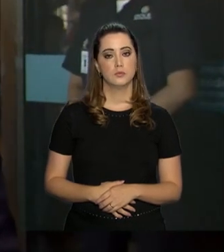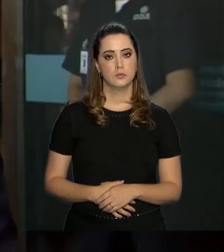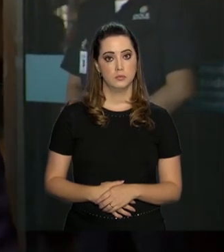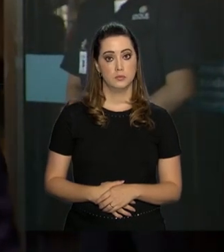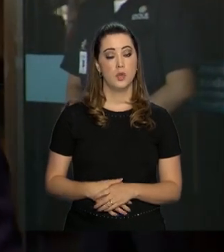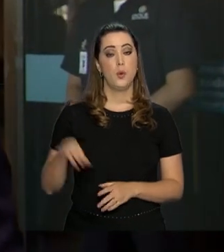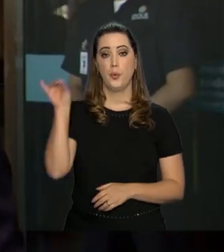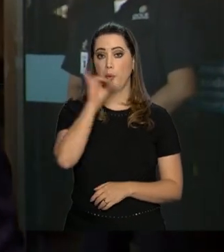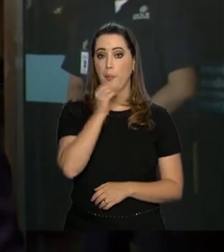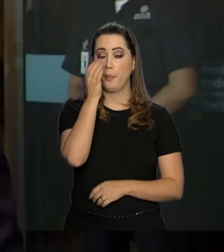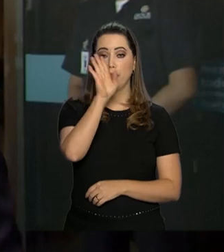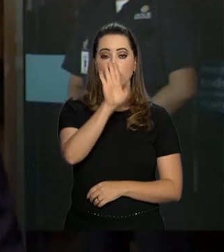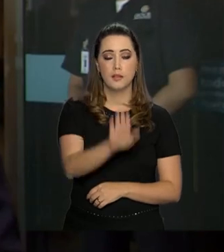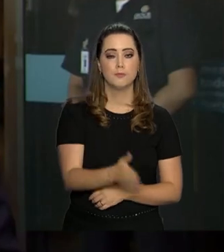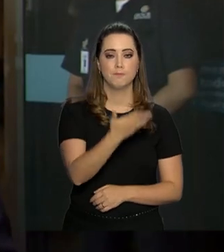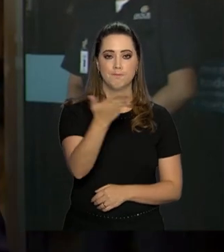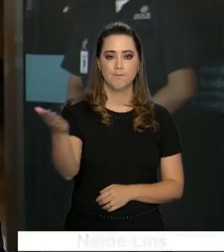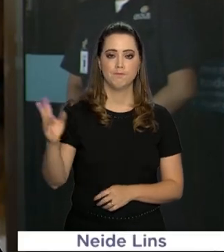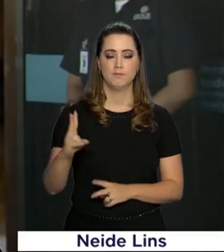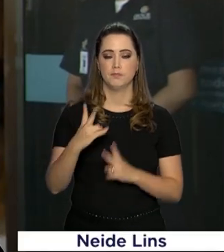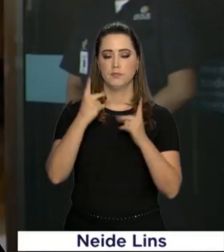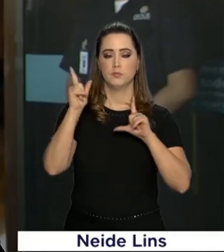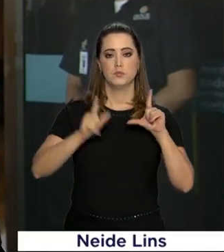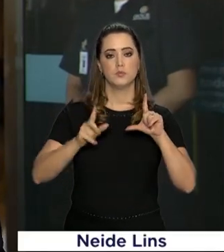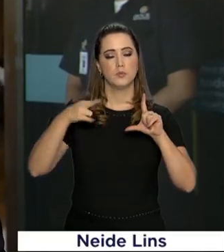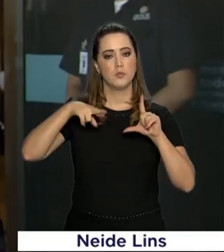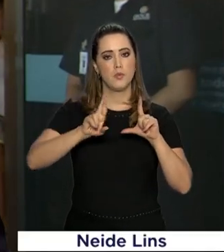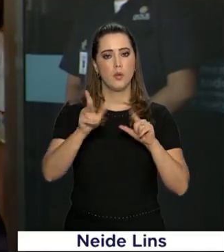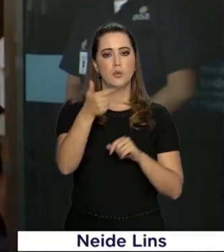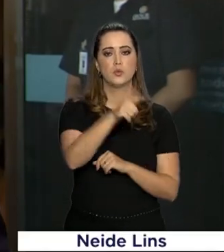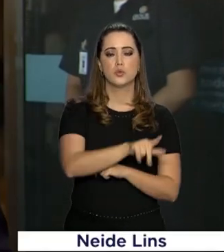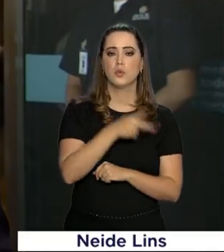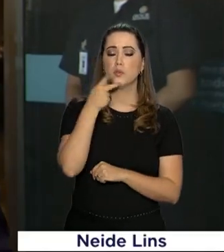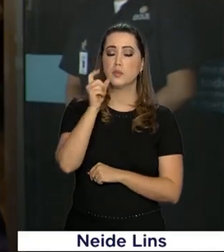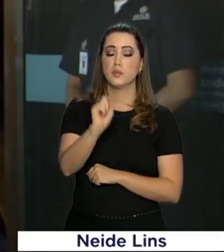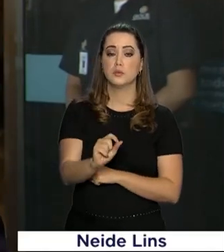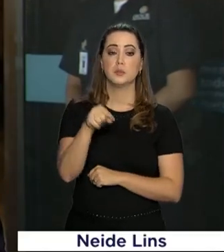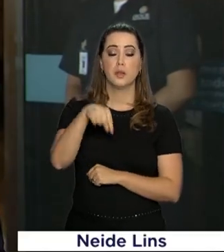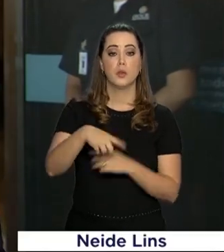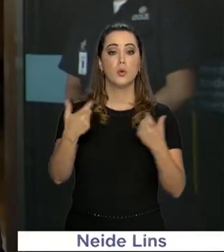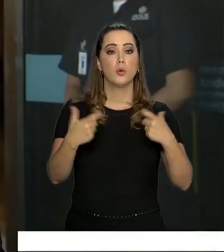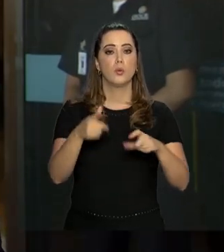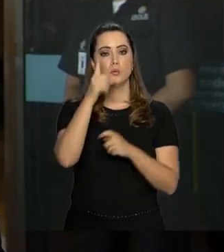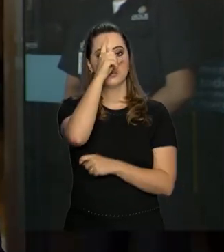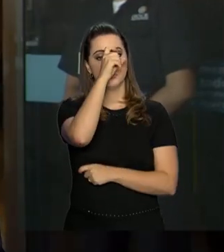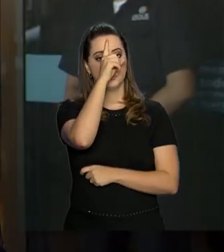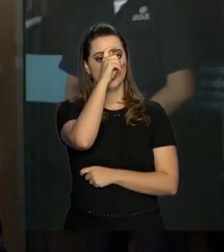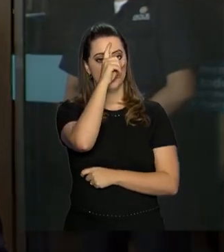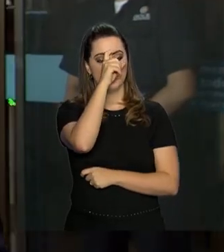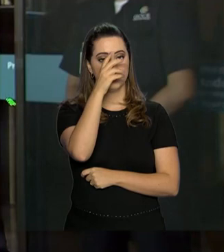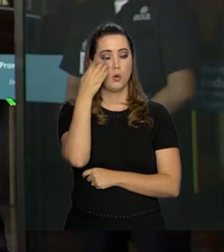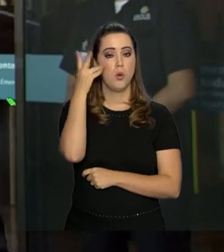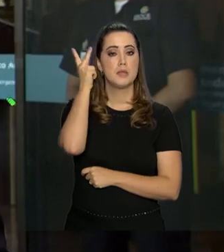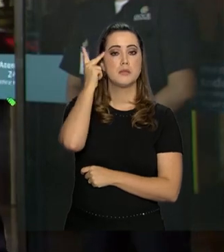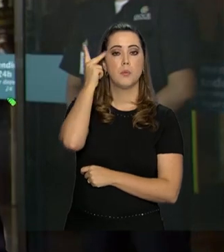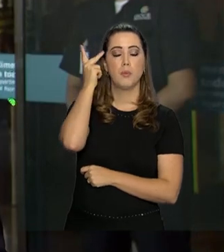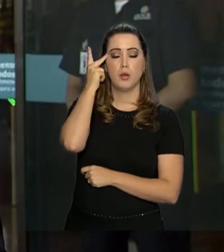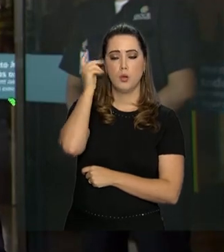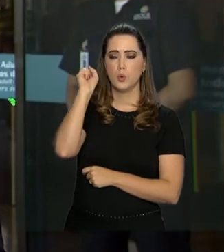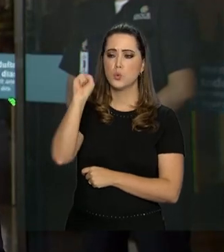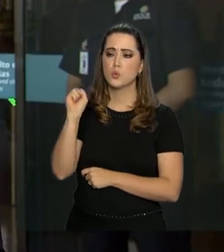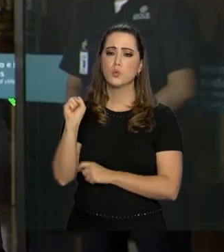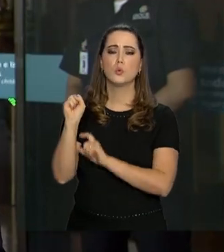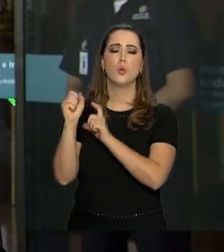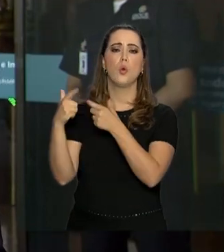Boa tarde a você que acompanha a programação da NBR. Voltamos a falar do Hospital Albert Einstein, na zona sul da capital